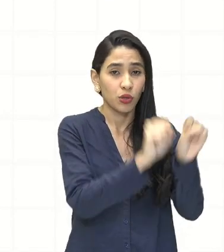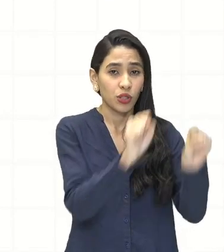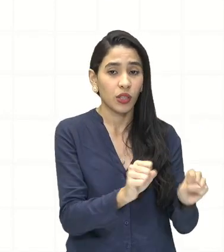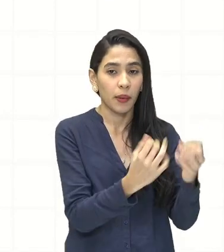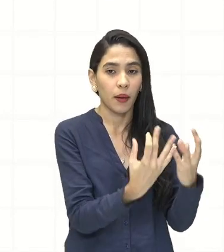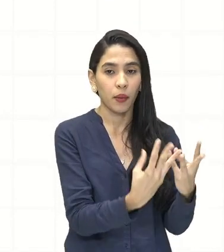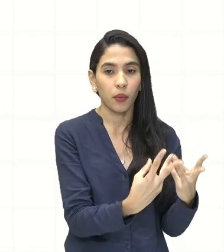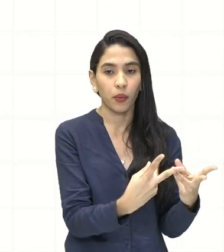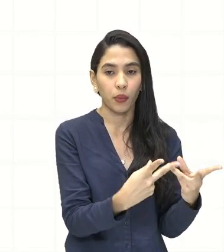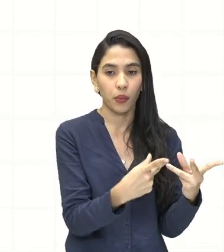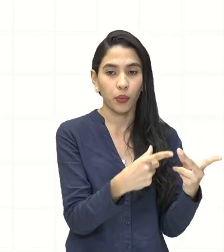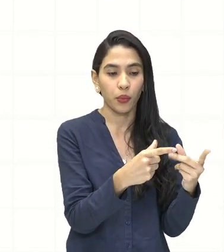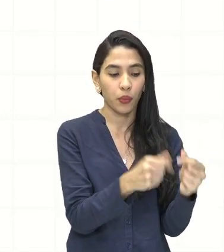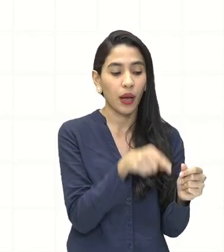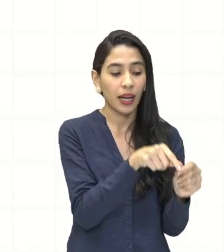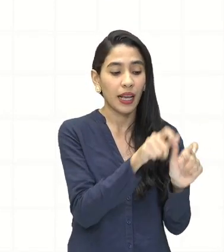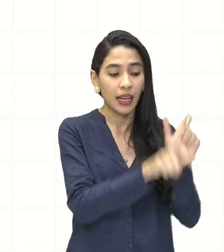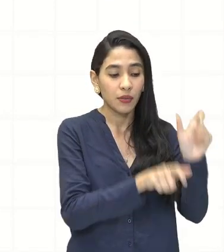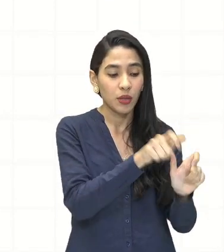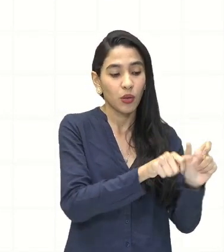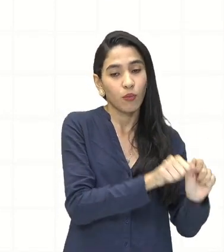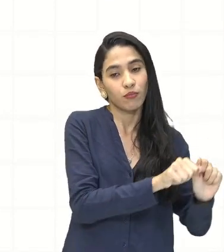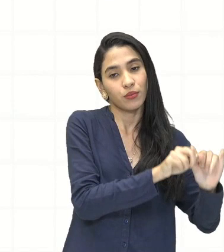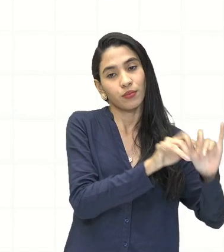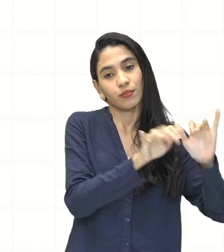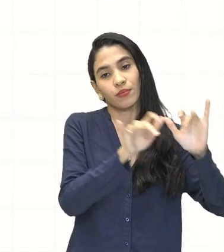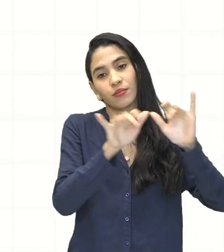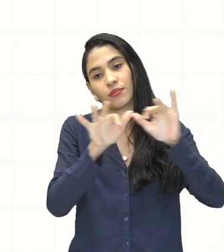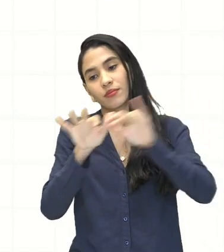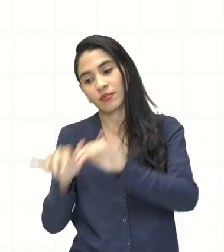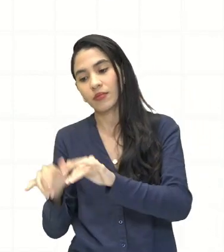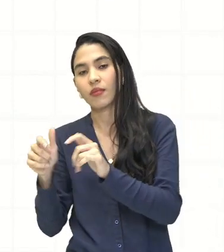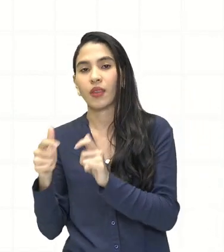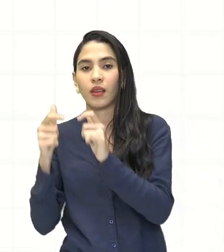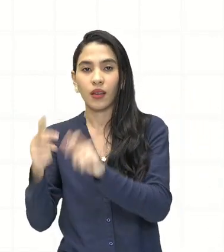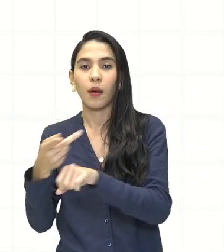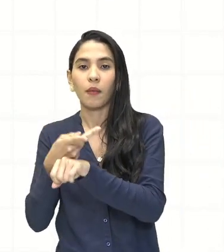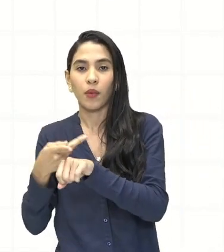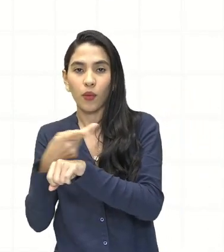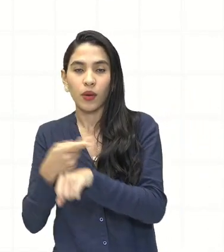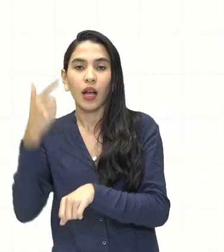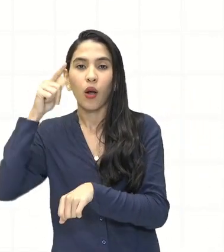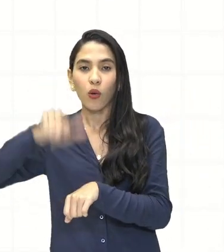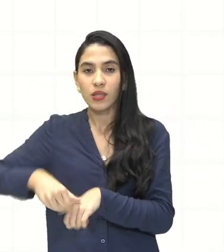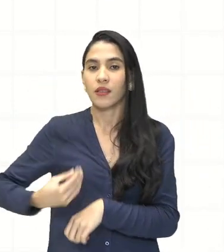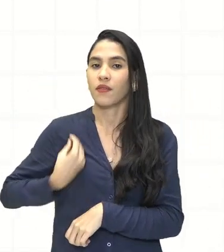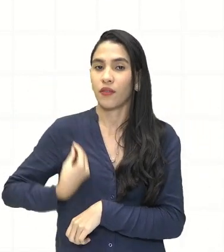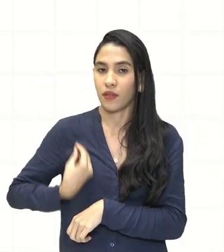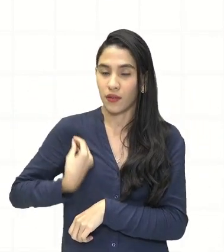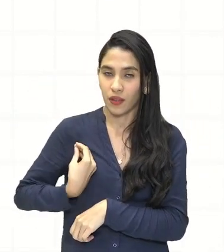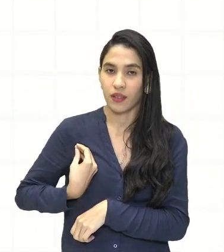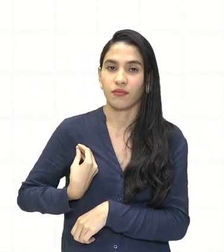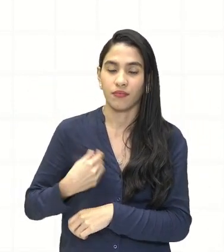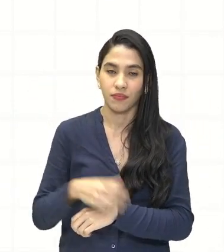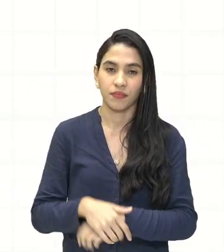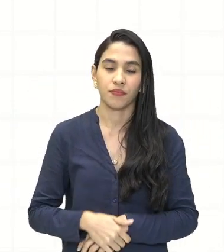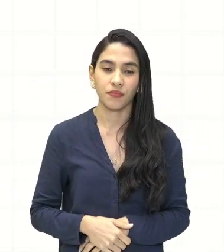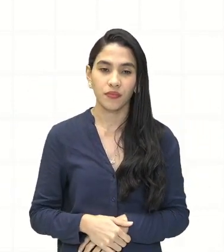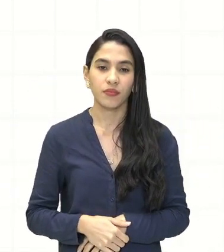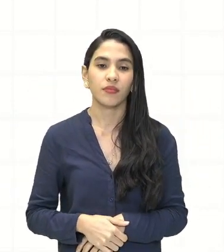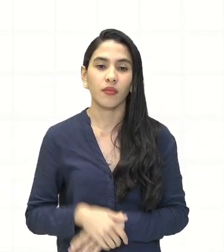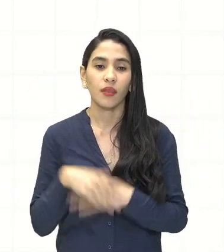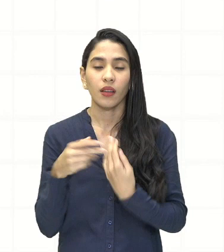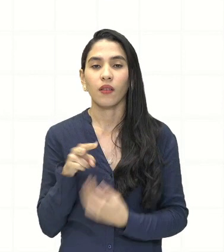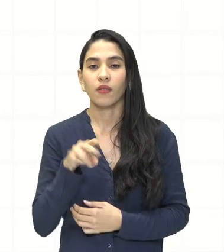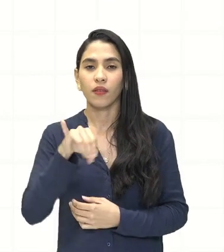cair, as pessoas precisam procurar um novo local para poder ter ali a sua sobrevivência garantida. Então, eles